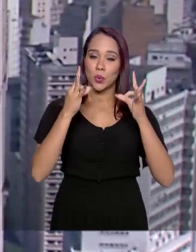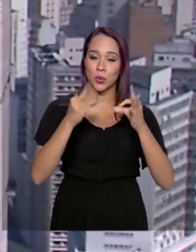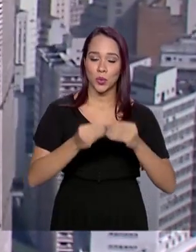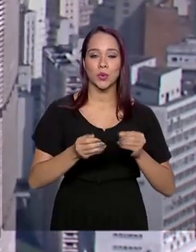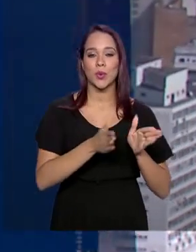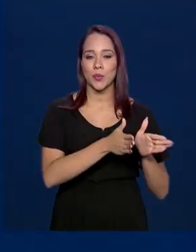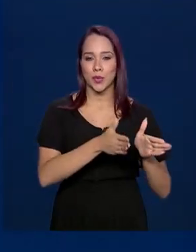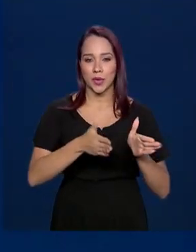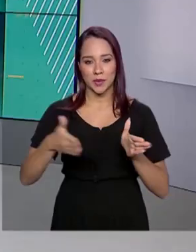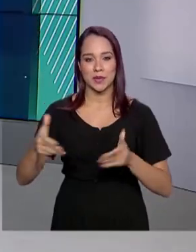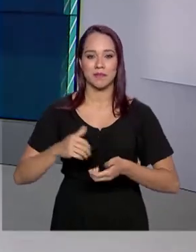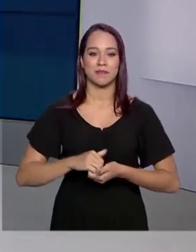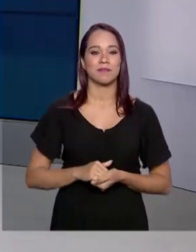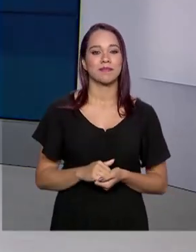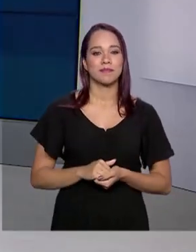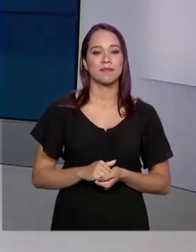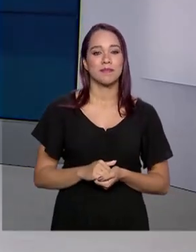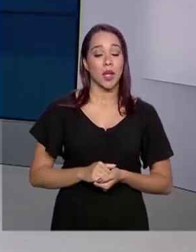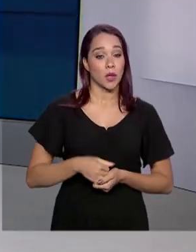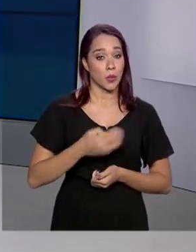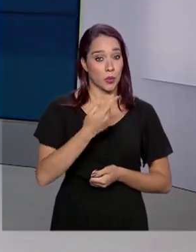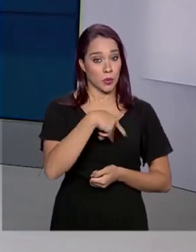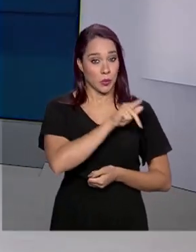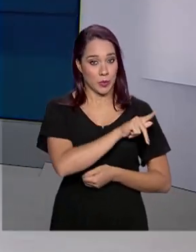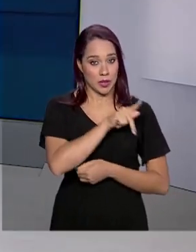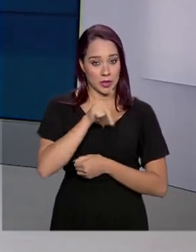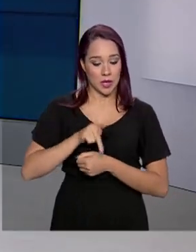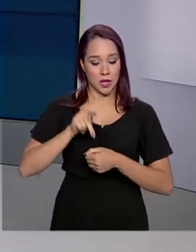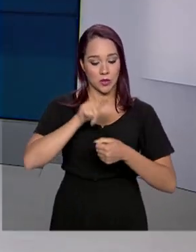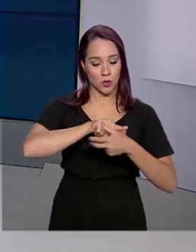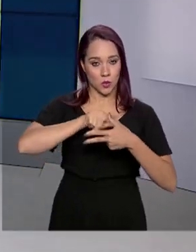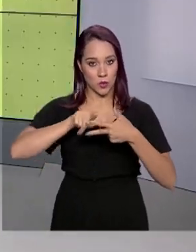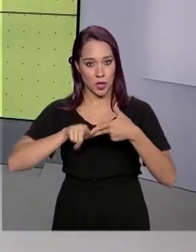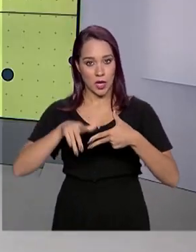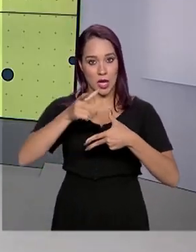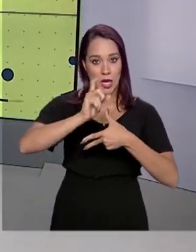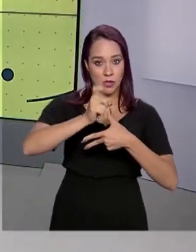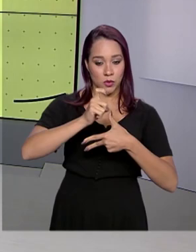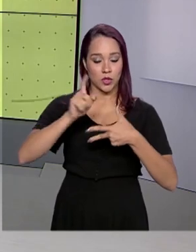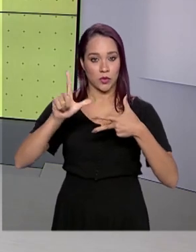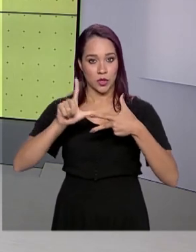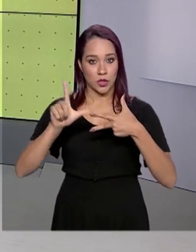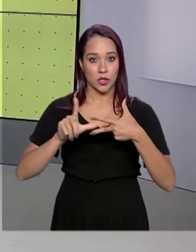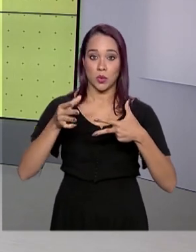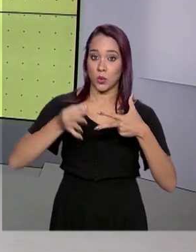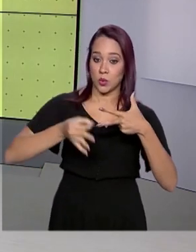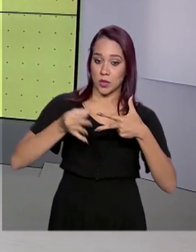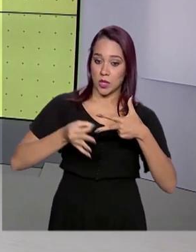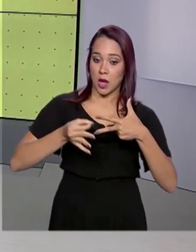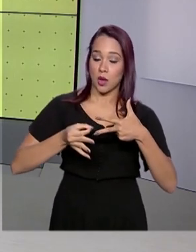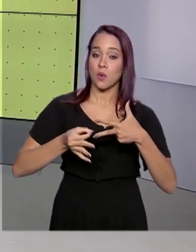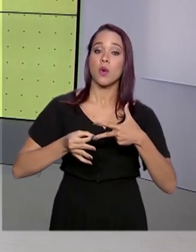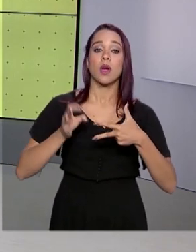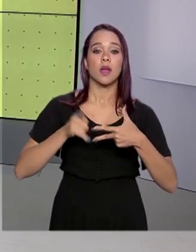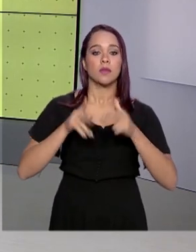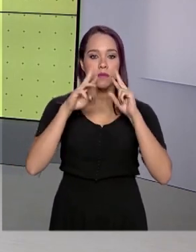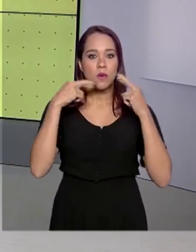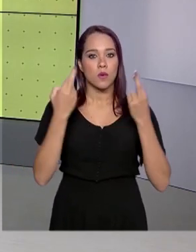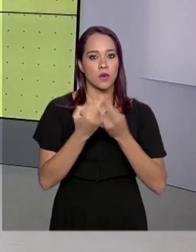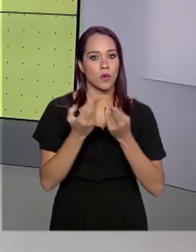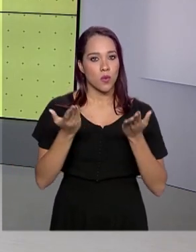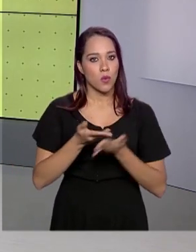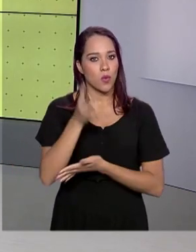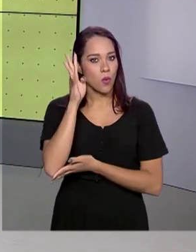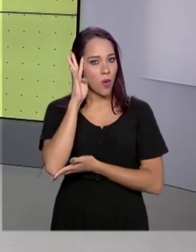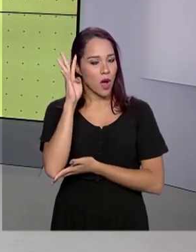da nossa programação. Os presidentes dos três poderes, executivo, legislativo e judiciário, se reuniram nesta